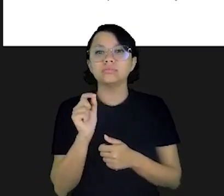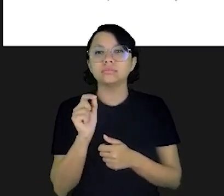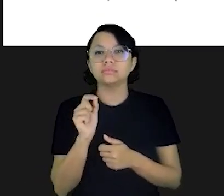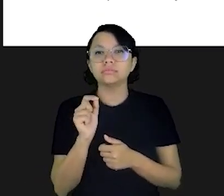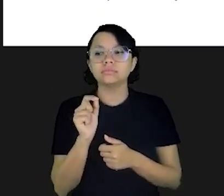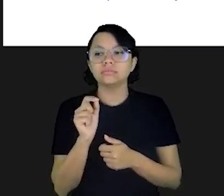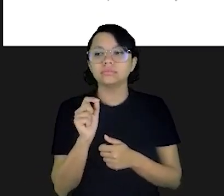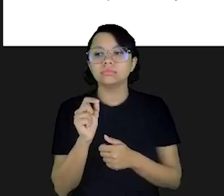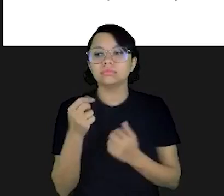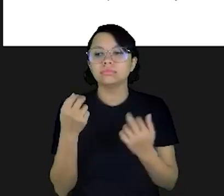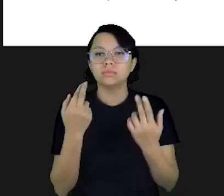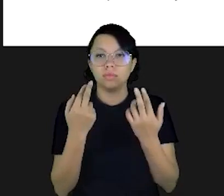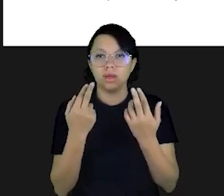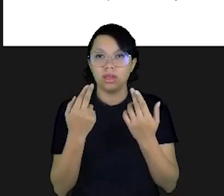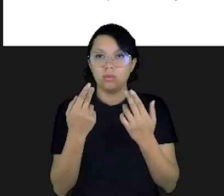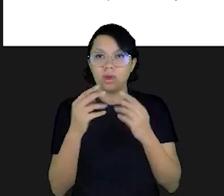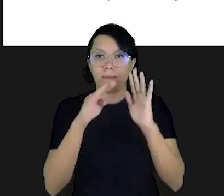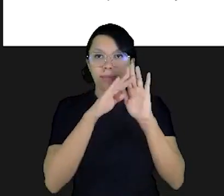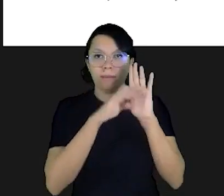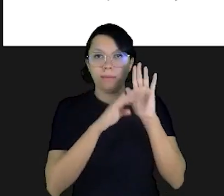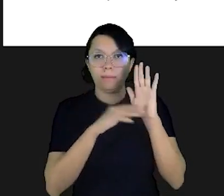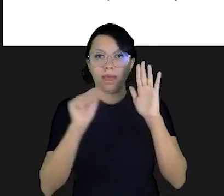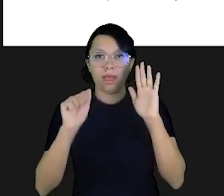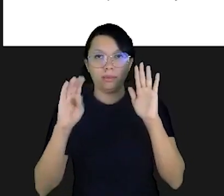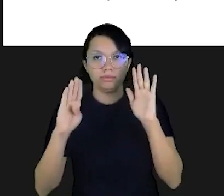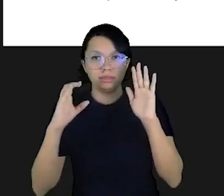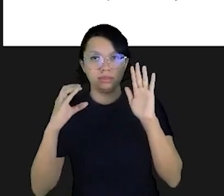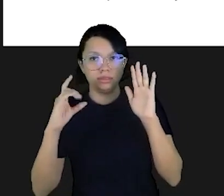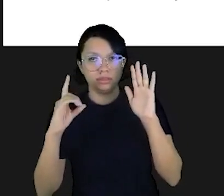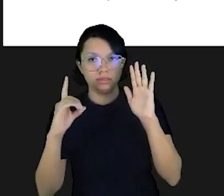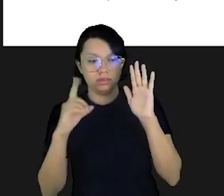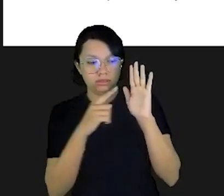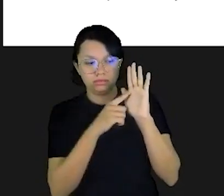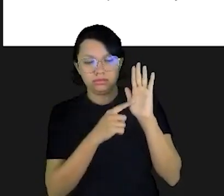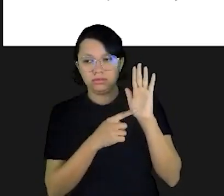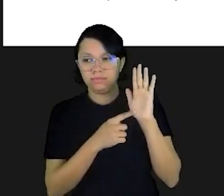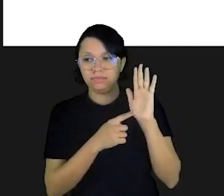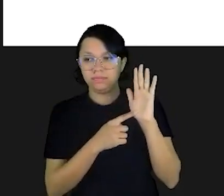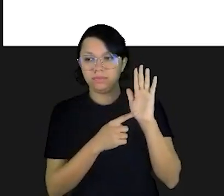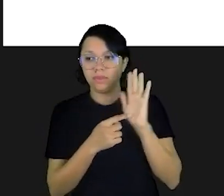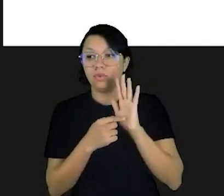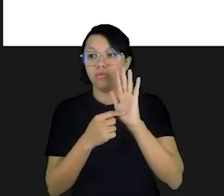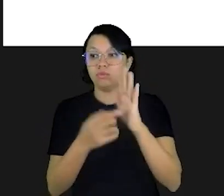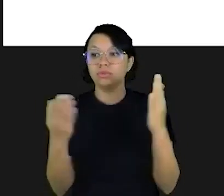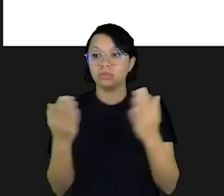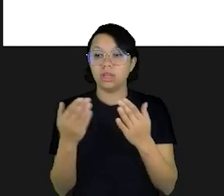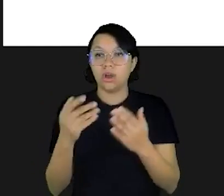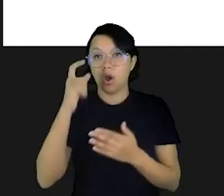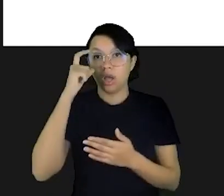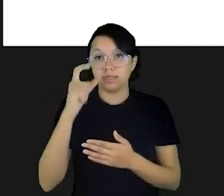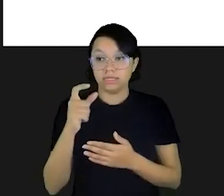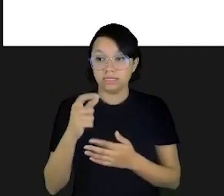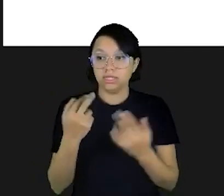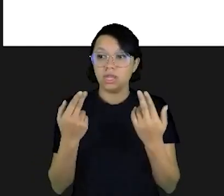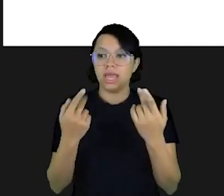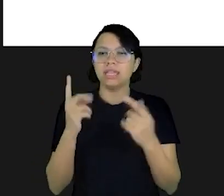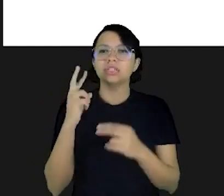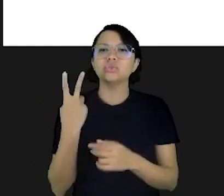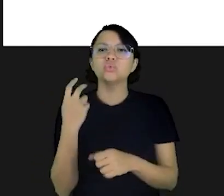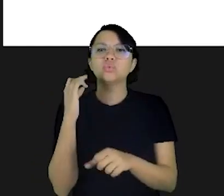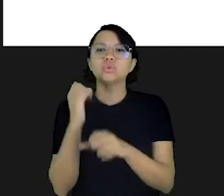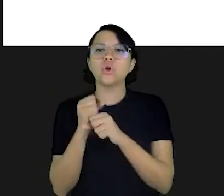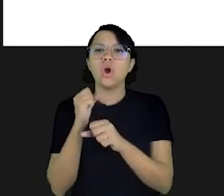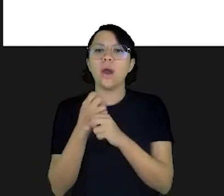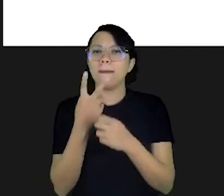Aquelas mesmas quatro alternativas. E agora eu mostro algo interessante a vocês. Essas duas